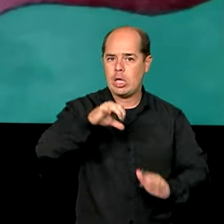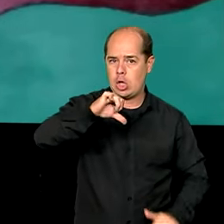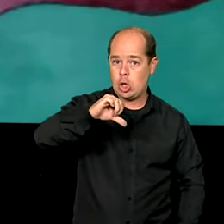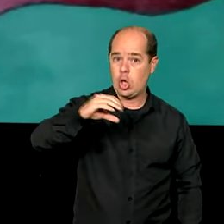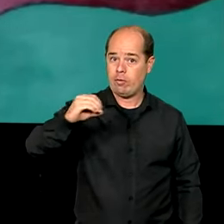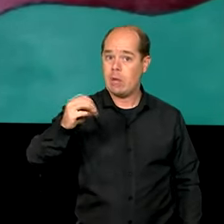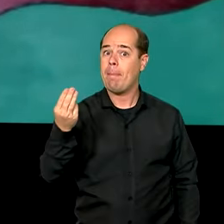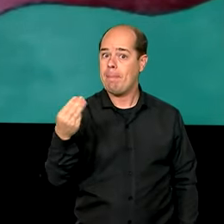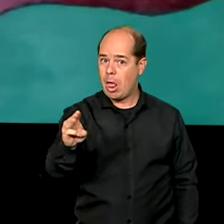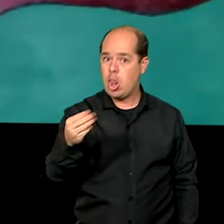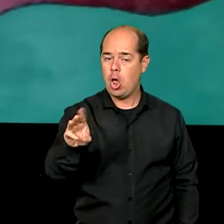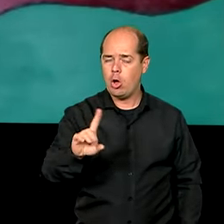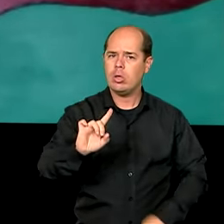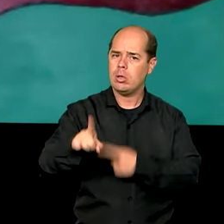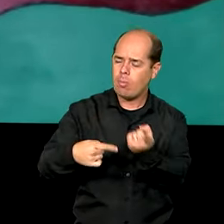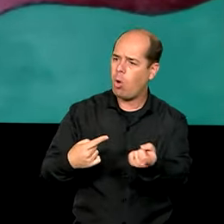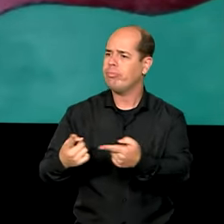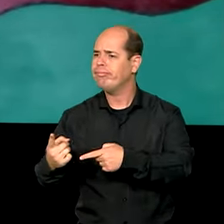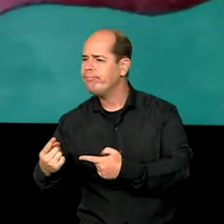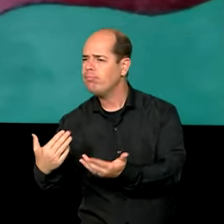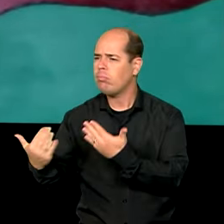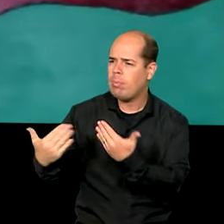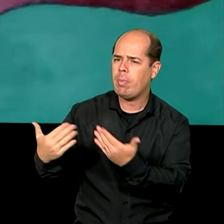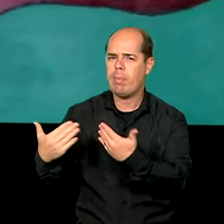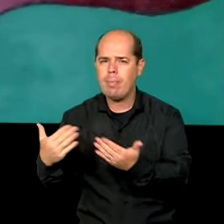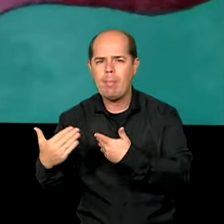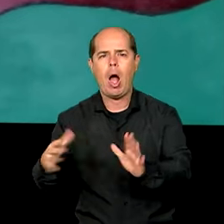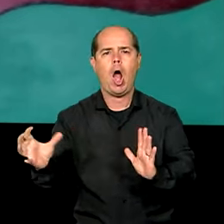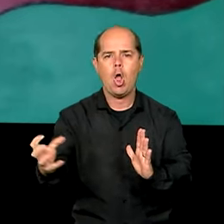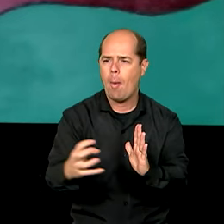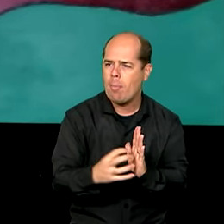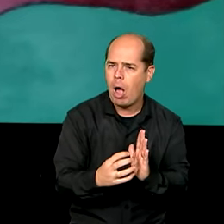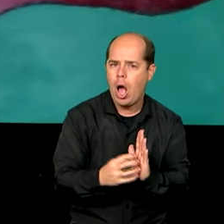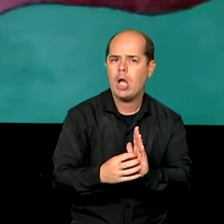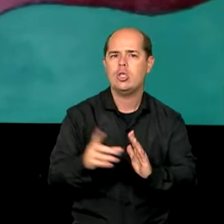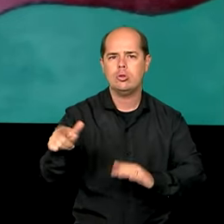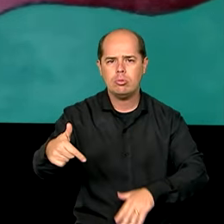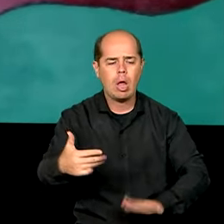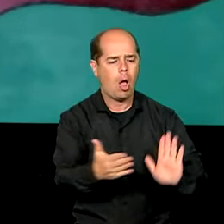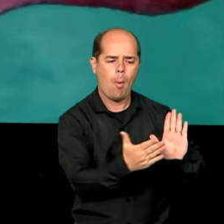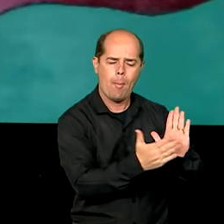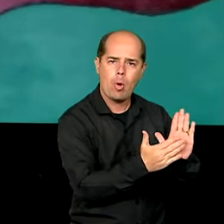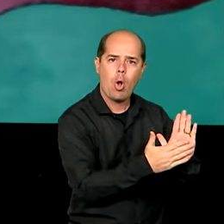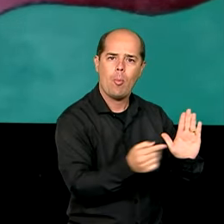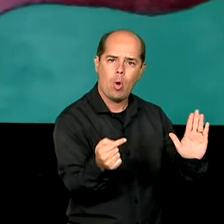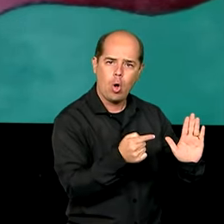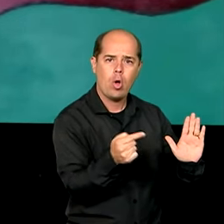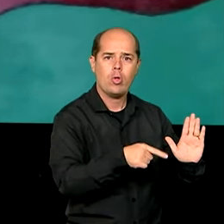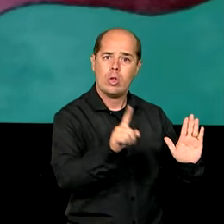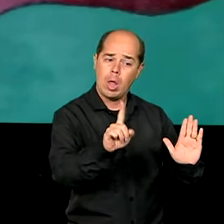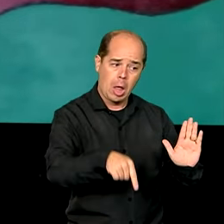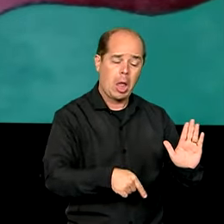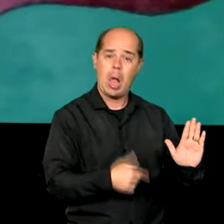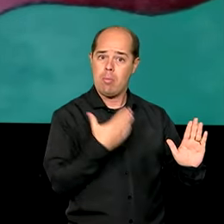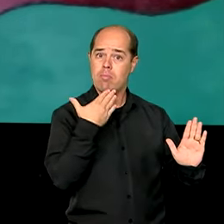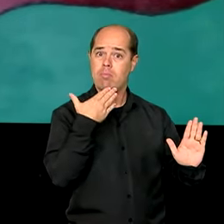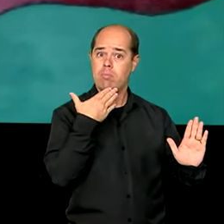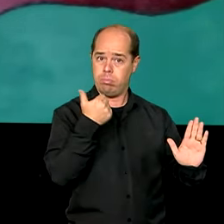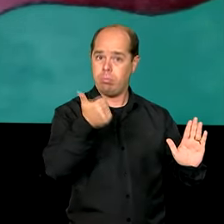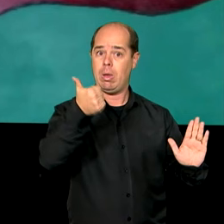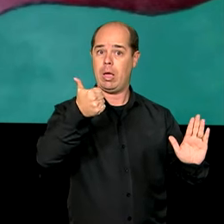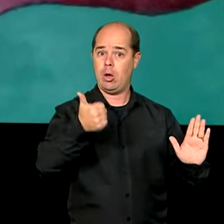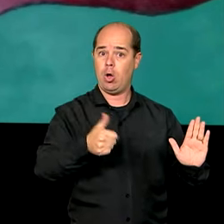No diálogo, lá dentro do Congresso Nacional, os partidos, tudo construindo essa proposta por considerar que ela é mais adequada para garantir